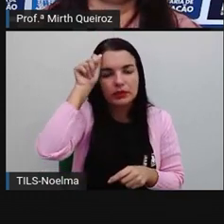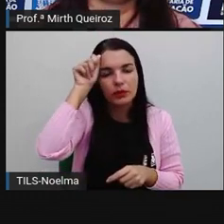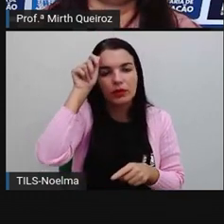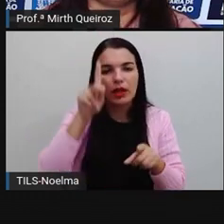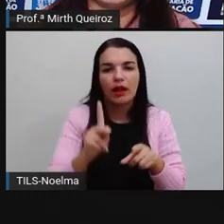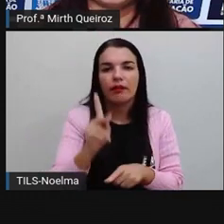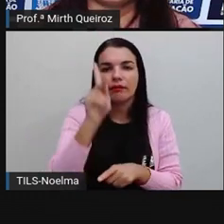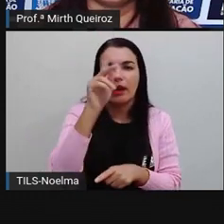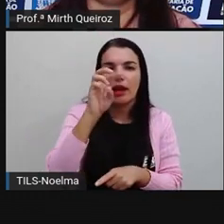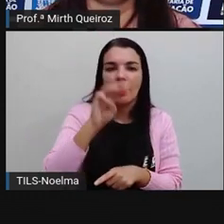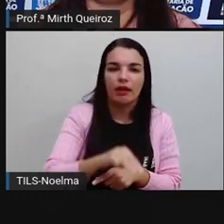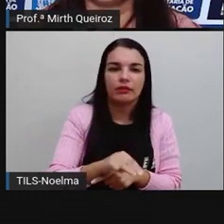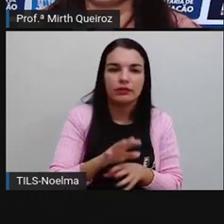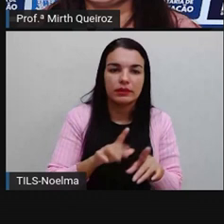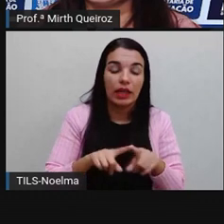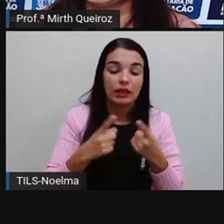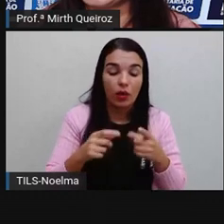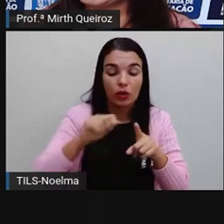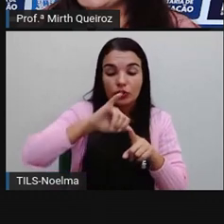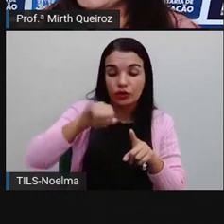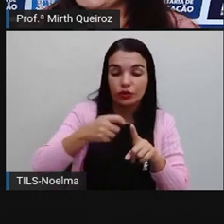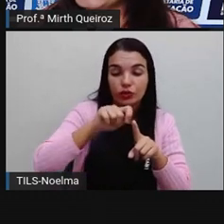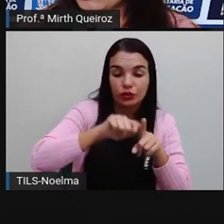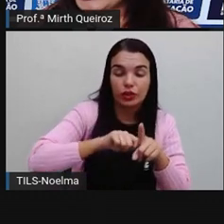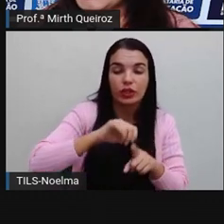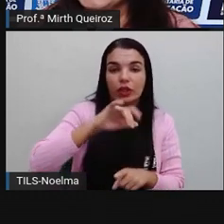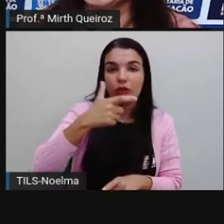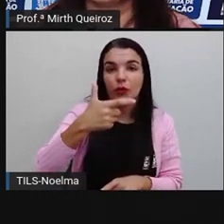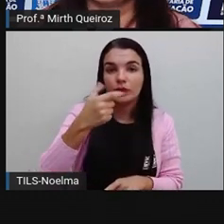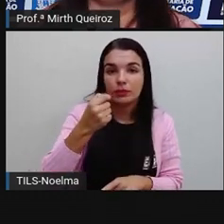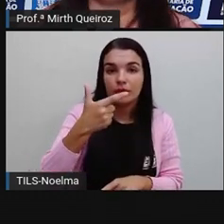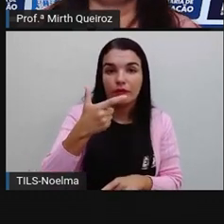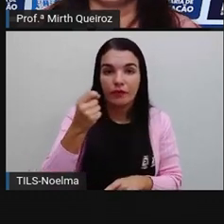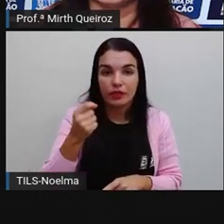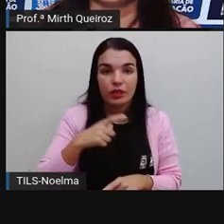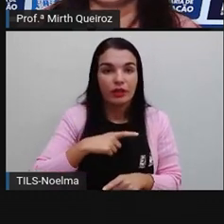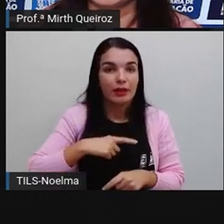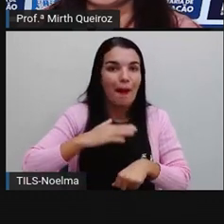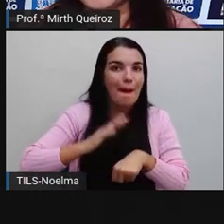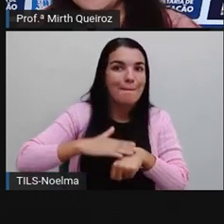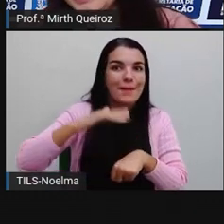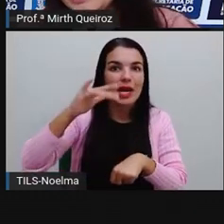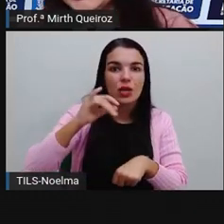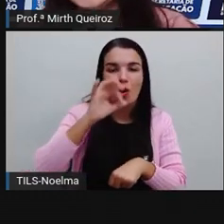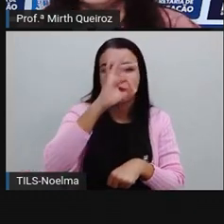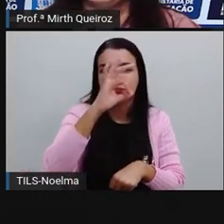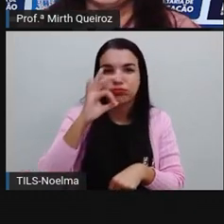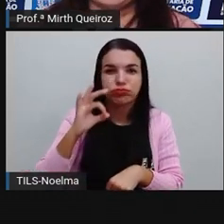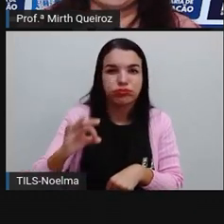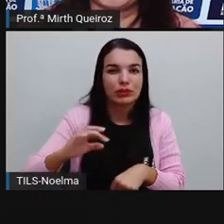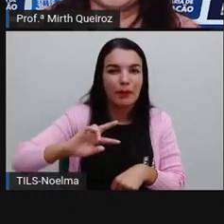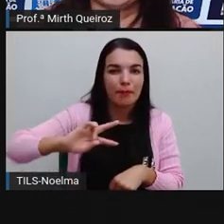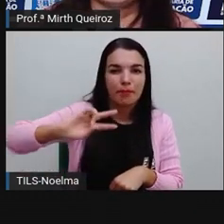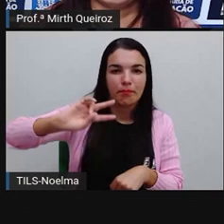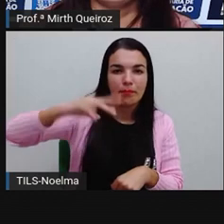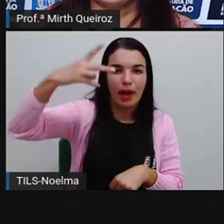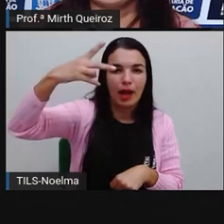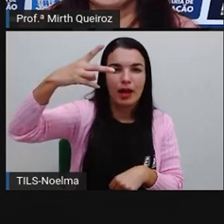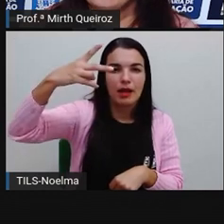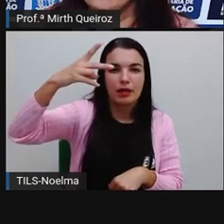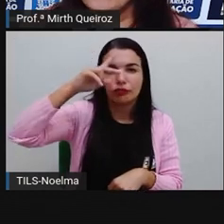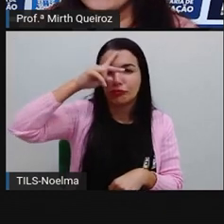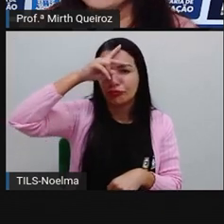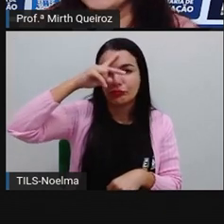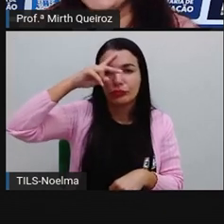Janeiro de 2020 teve maior índice da série histórica, segundo o sistema DETER-B do INPE. Então,